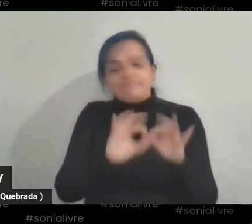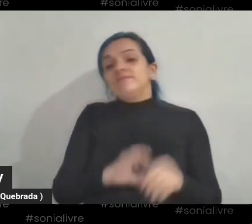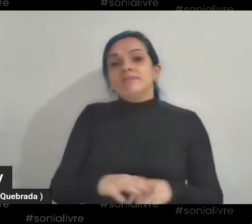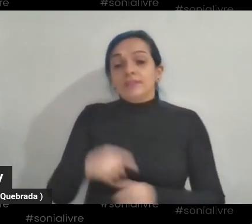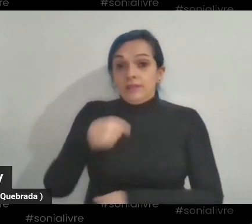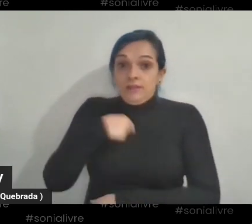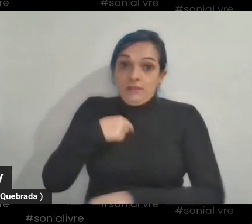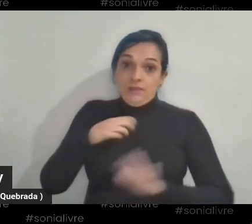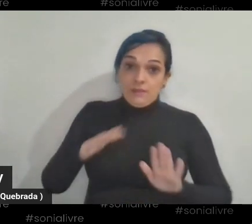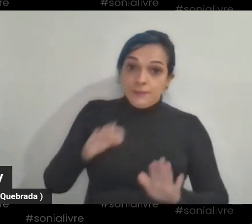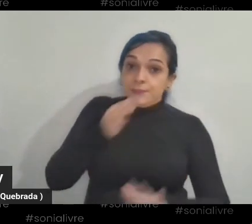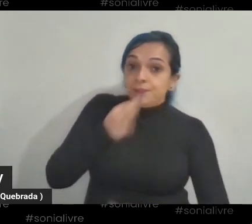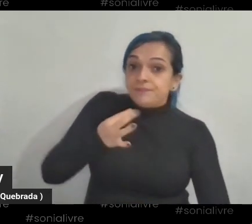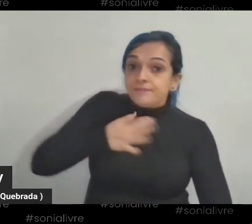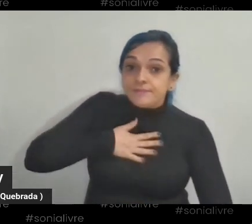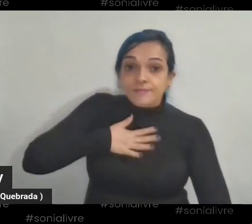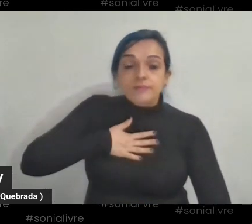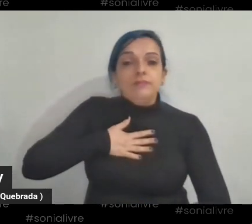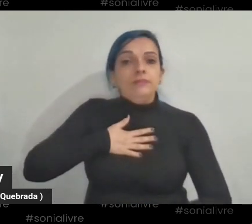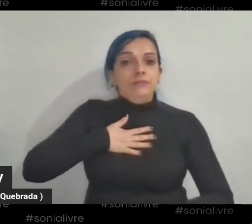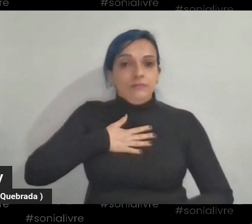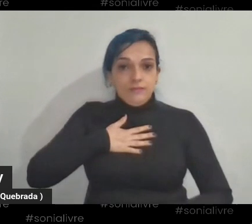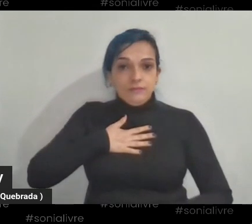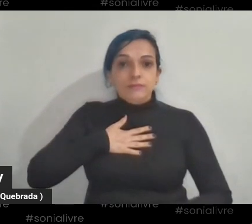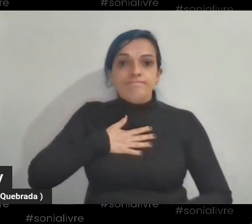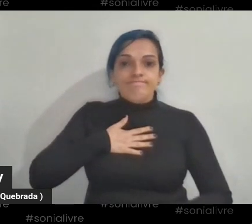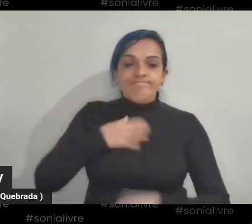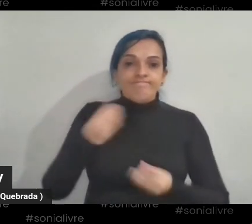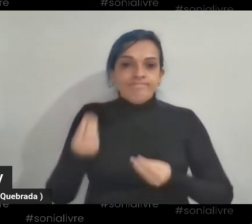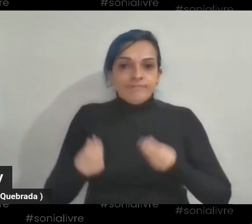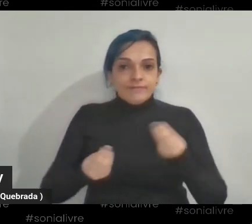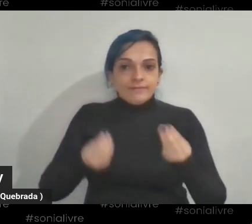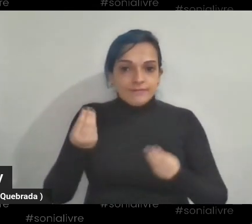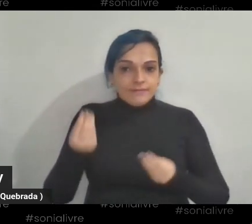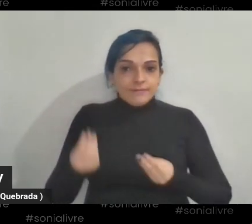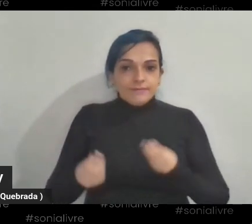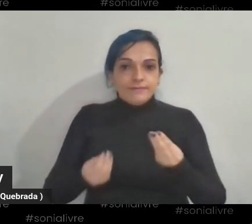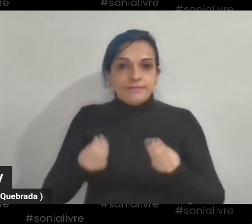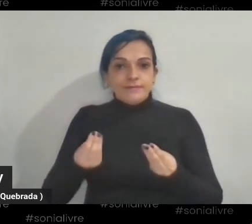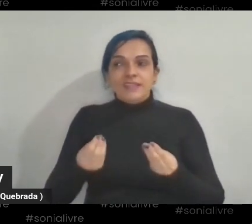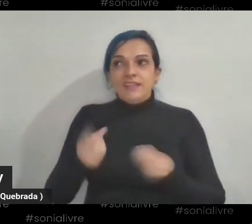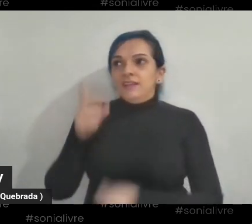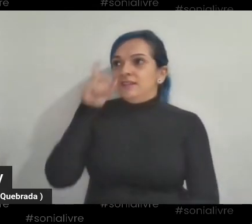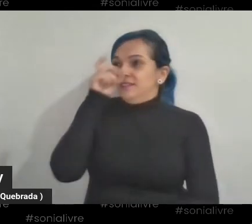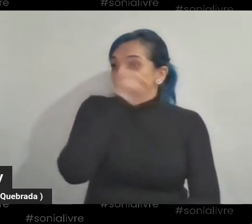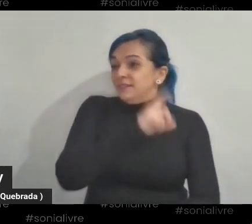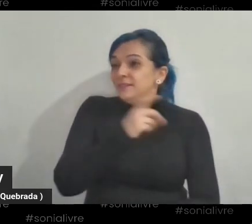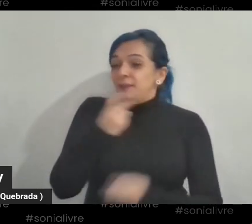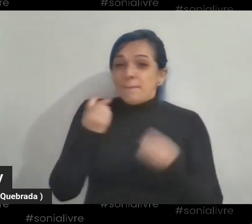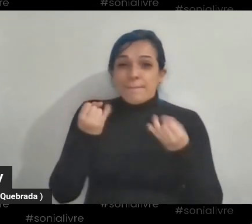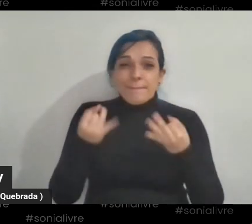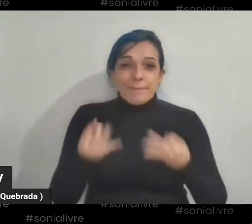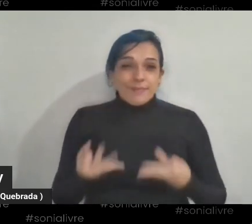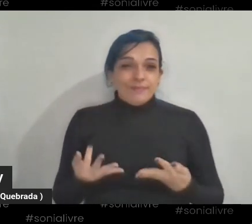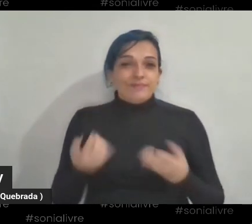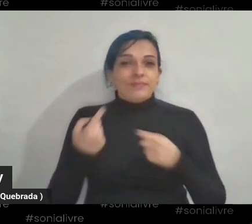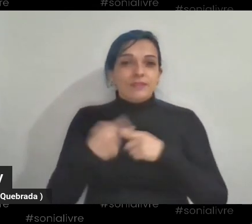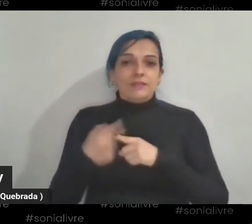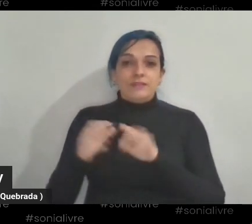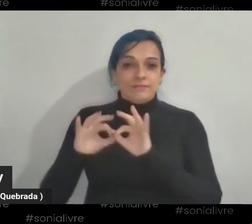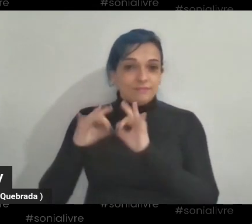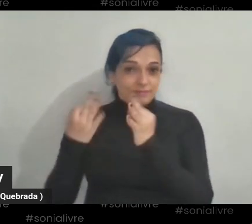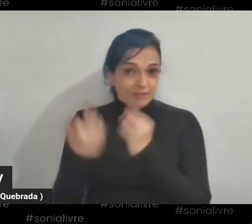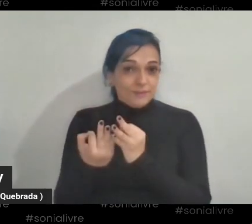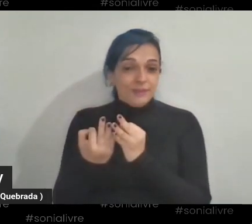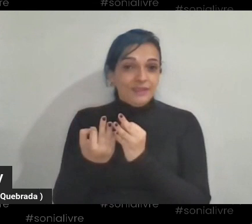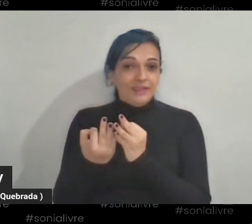particularmente, como eu posso te dizer? É difícil de falar, né? Porque é a nossa família e somos